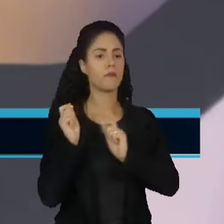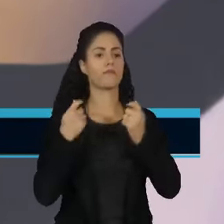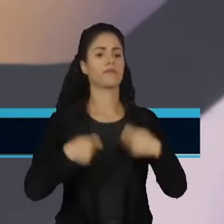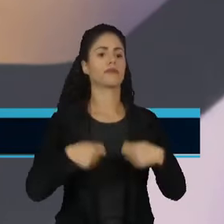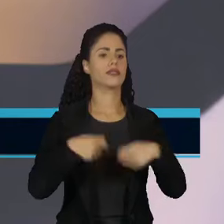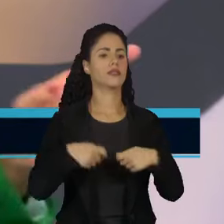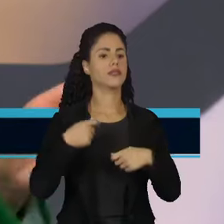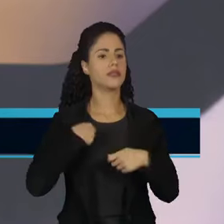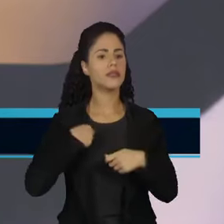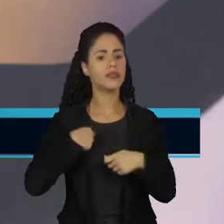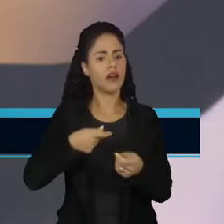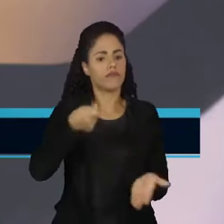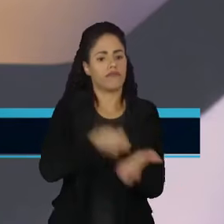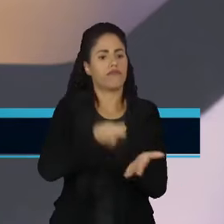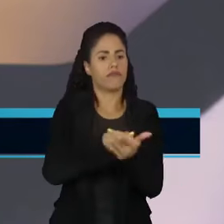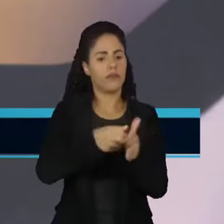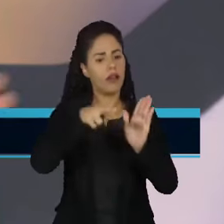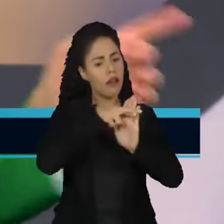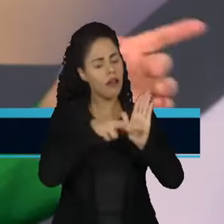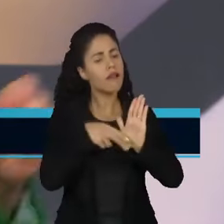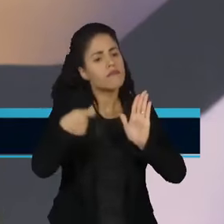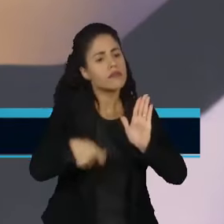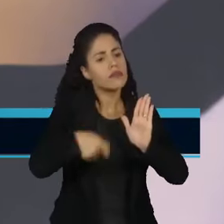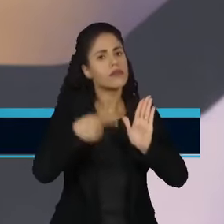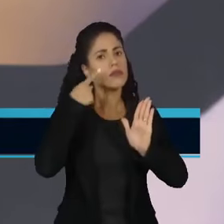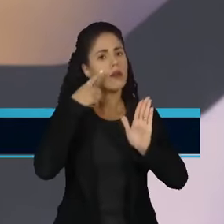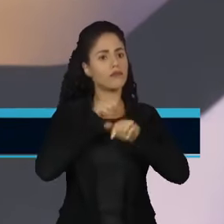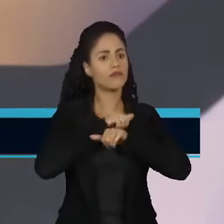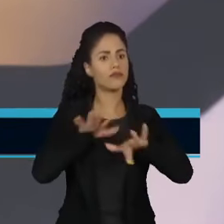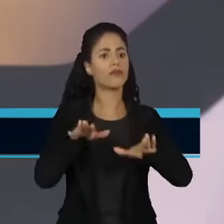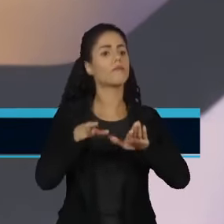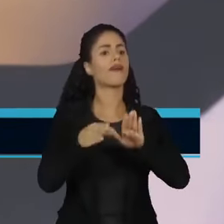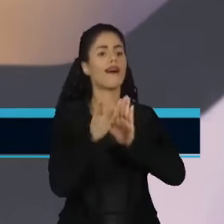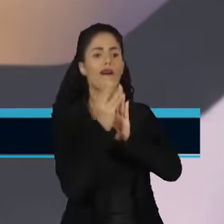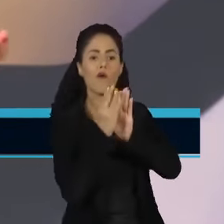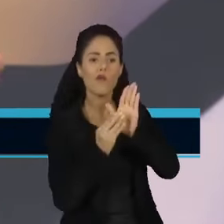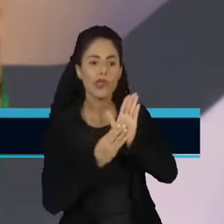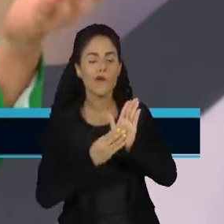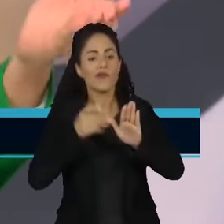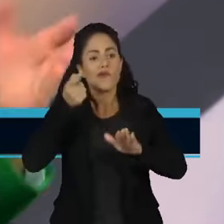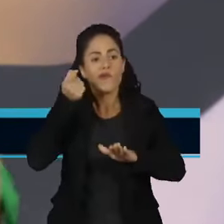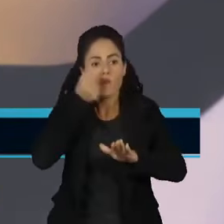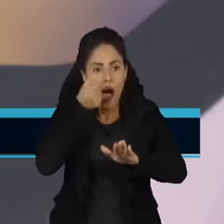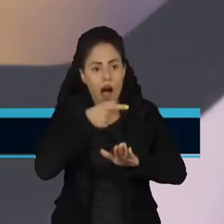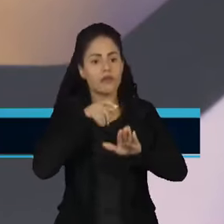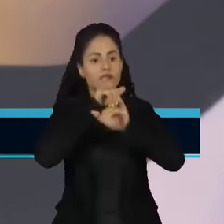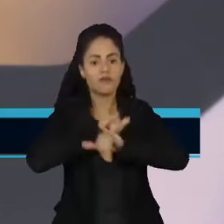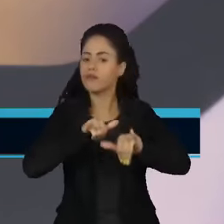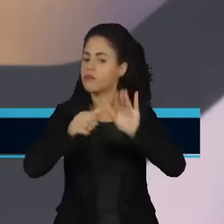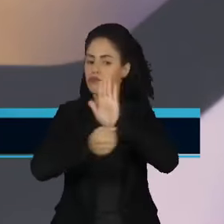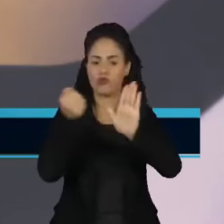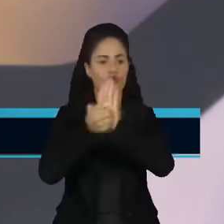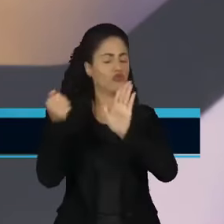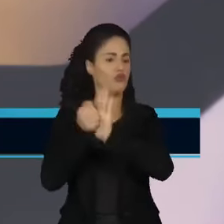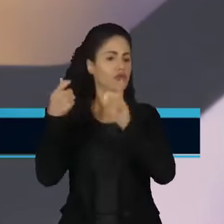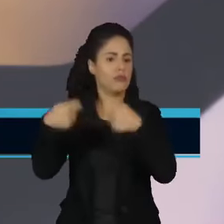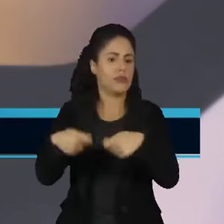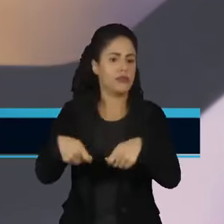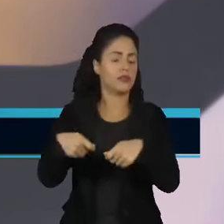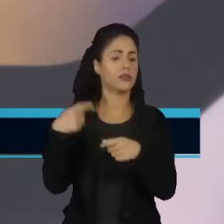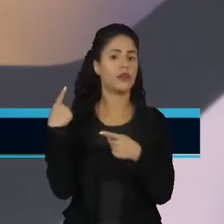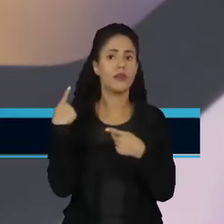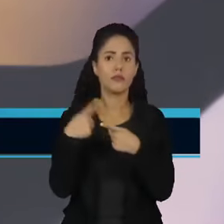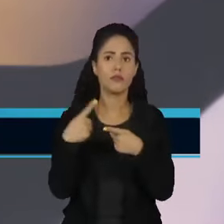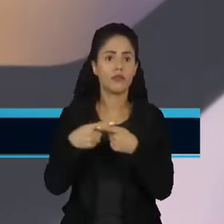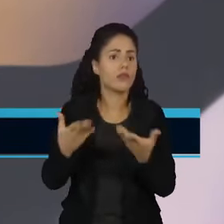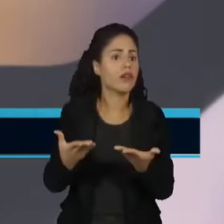instituições com todas as consequências que trazem para a difusão de notícias falsas e, obviamente, constrangimento do processo eleitoral, porque vira